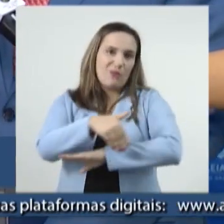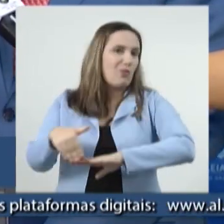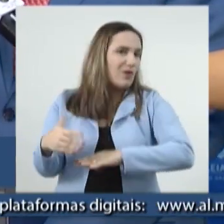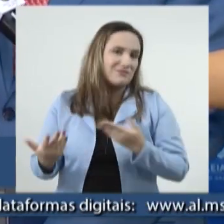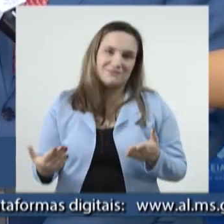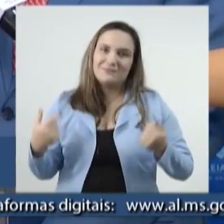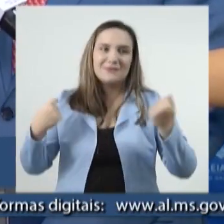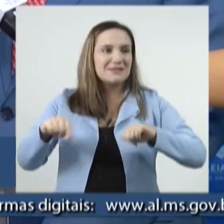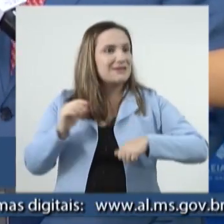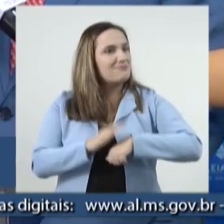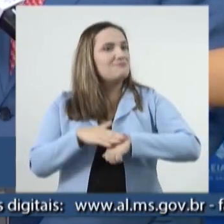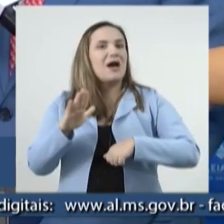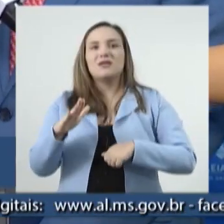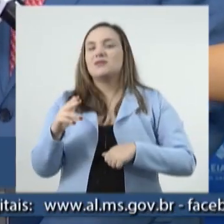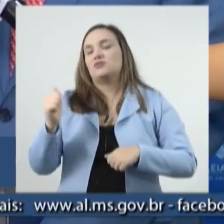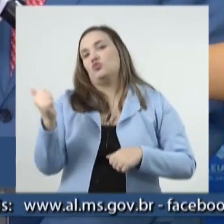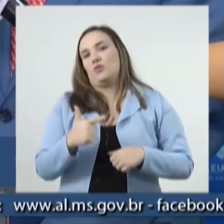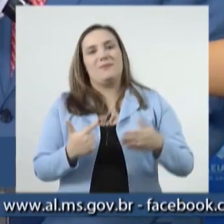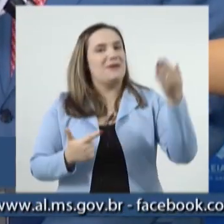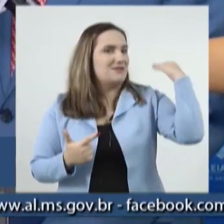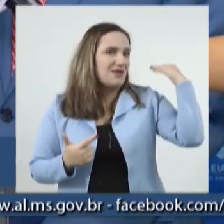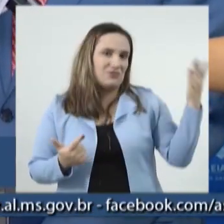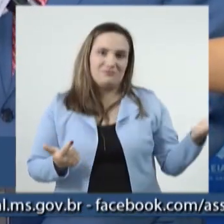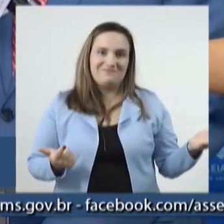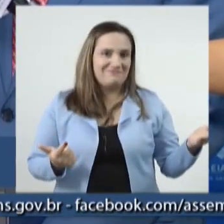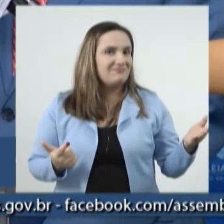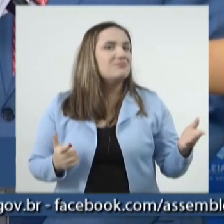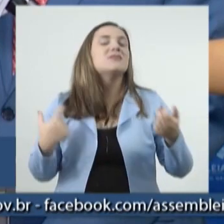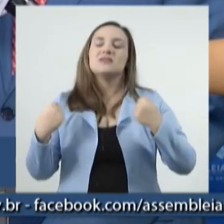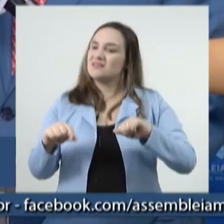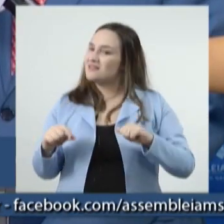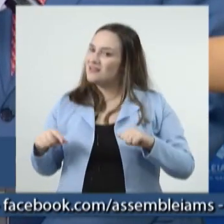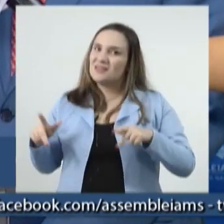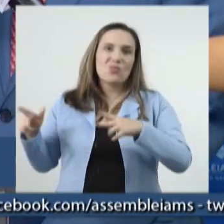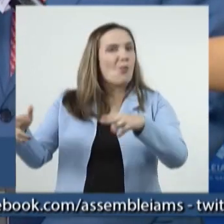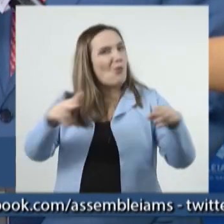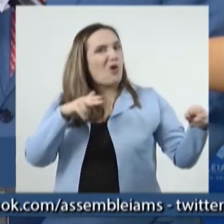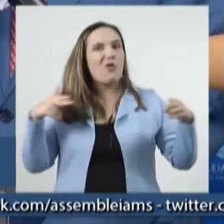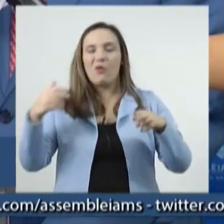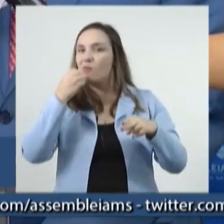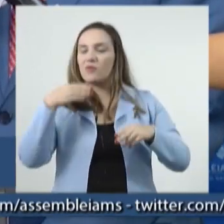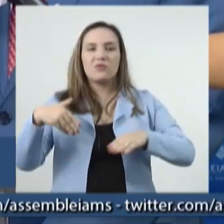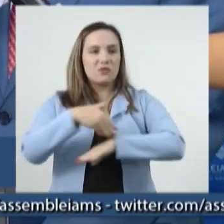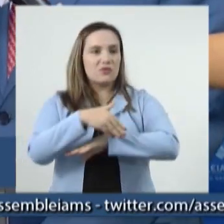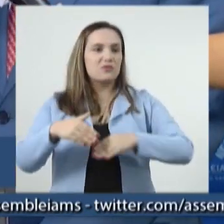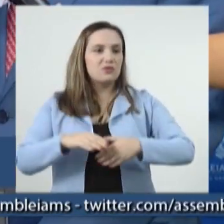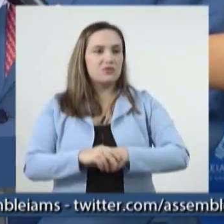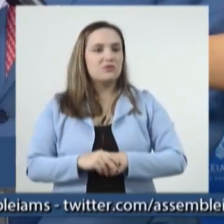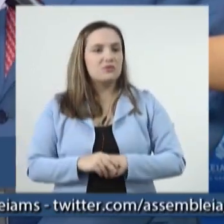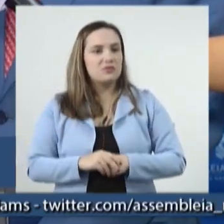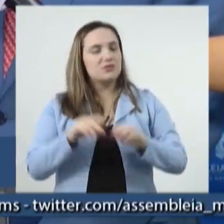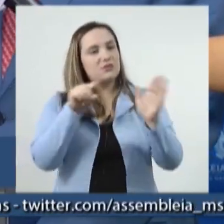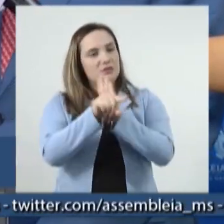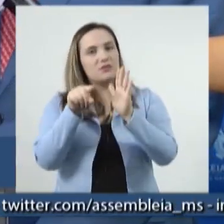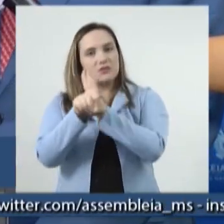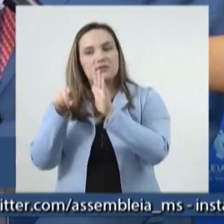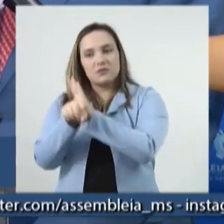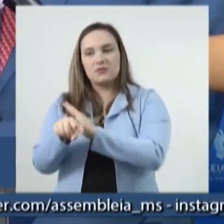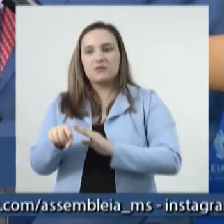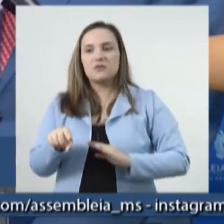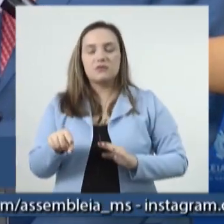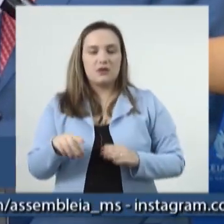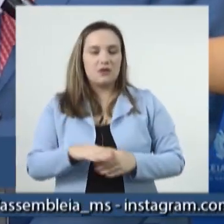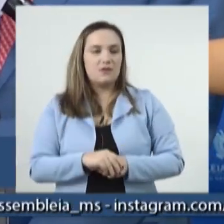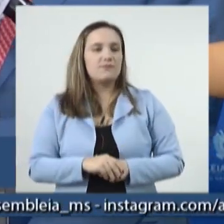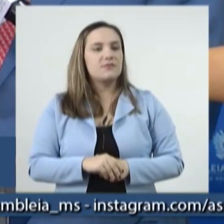mais além daquilo que a gente tem feito para gerar essa competitividade que a gente tanto fala para o Mato Grosso do Sul. Gente, por favor, as perguntas agora são direcionadas ao presidente